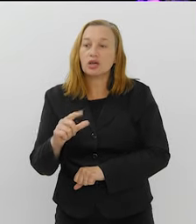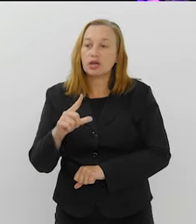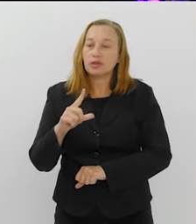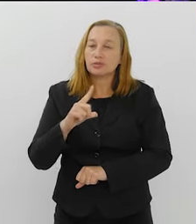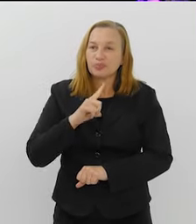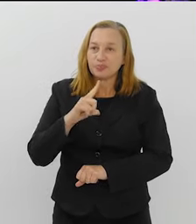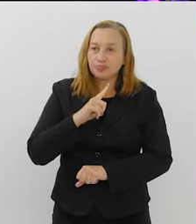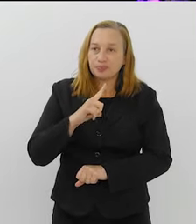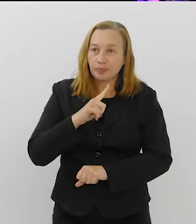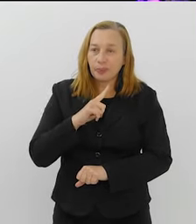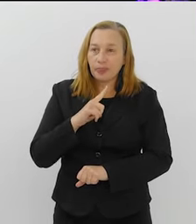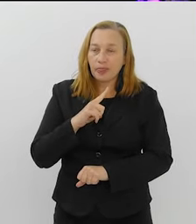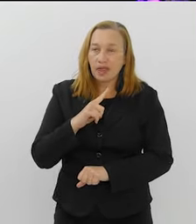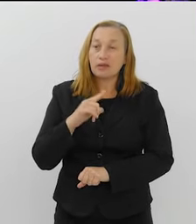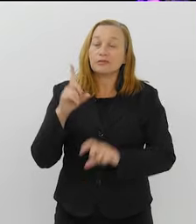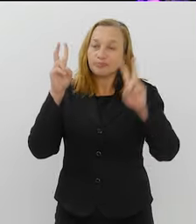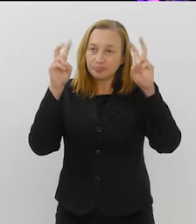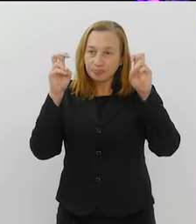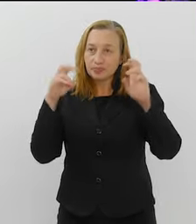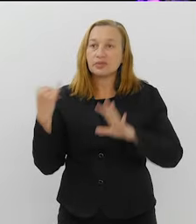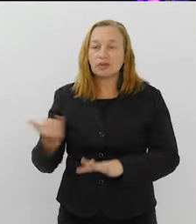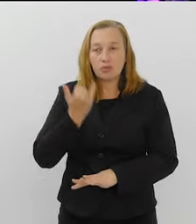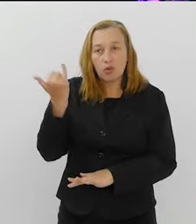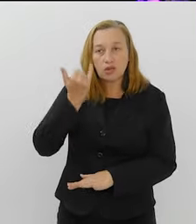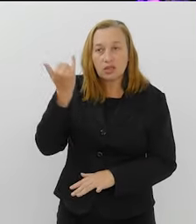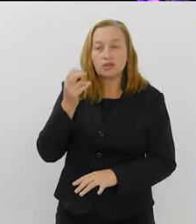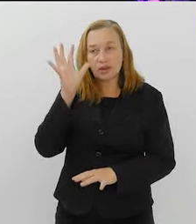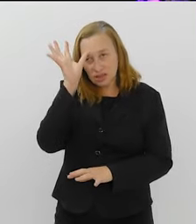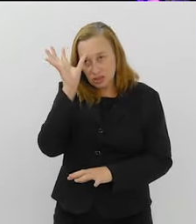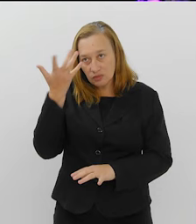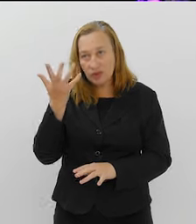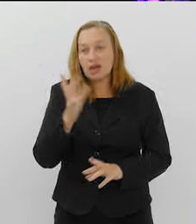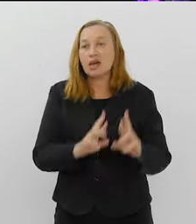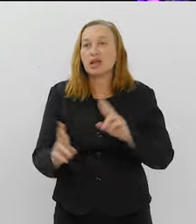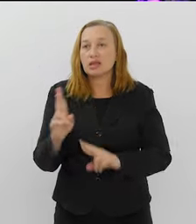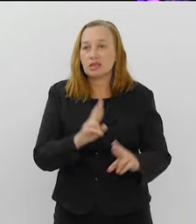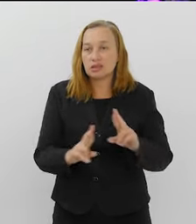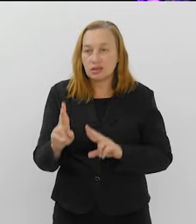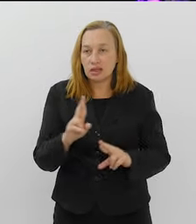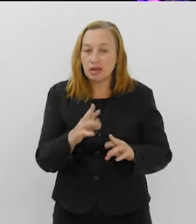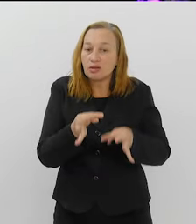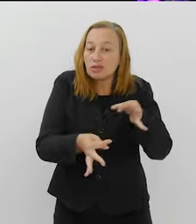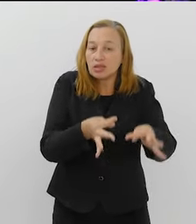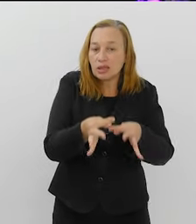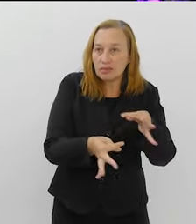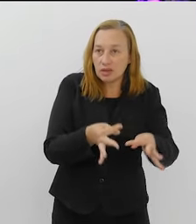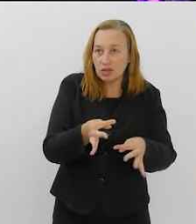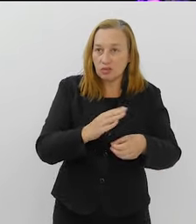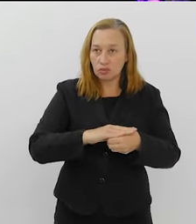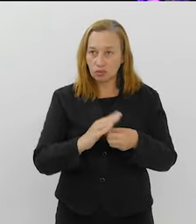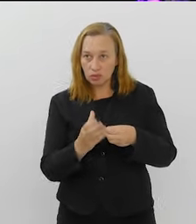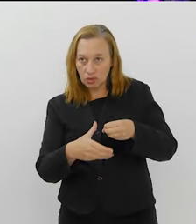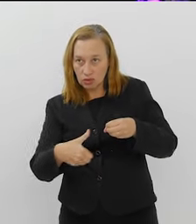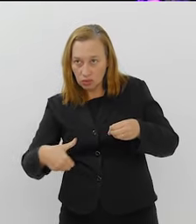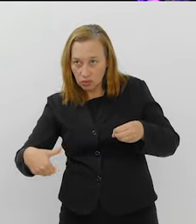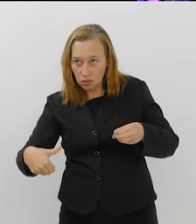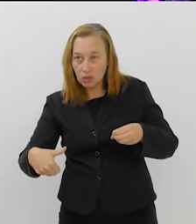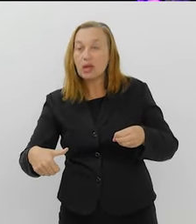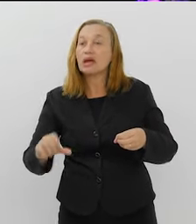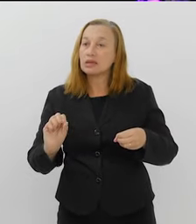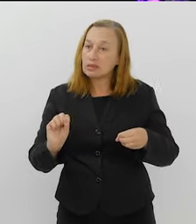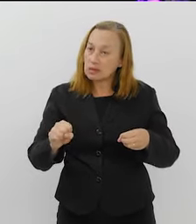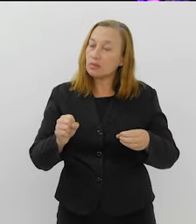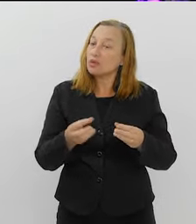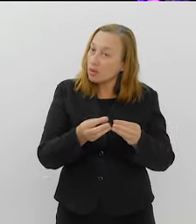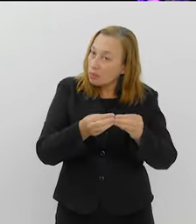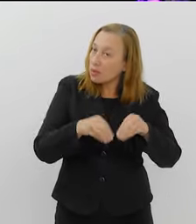questão importante para ser resolvida, relacionada à coleta adequada de esgotos. E isso pode estar, sim,